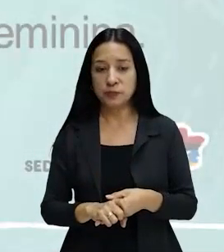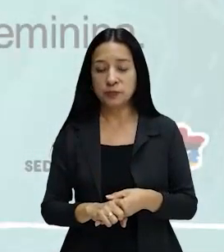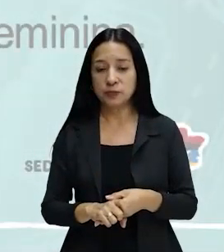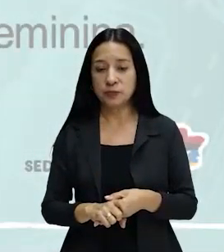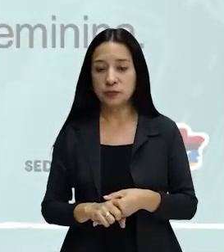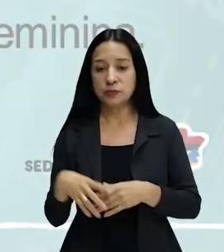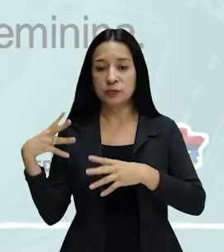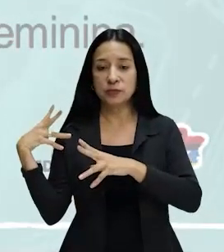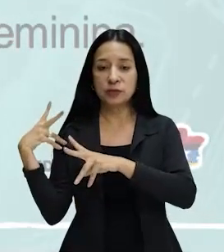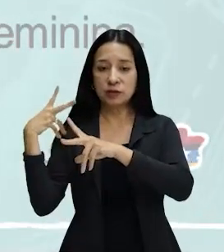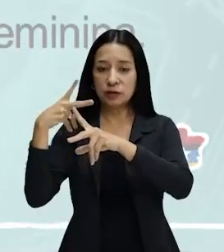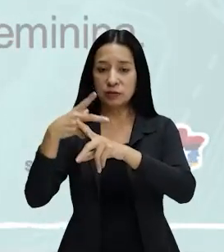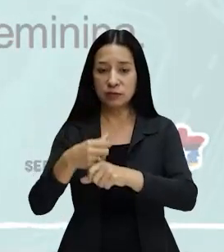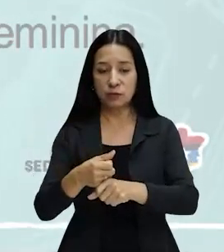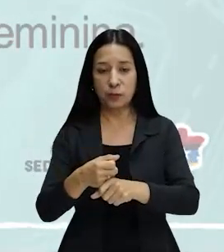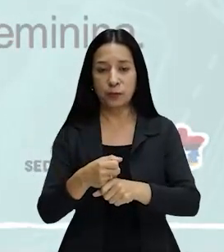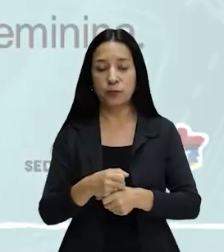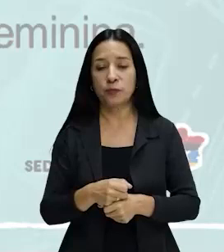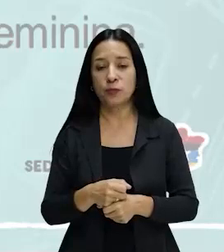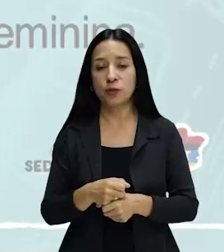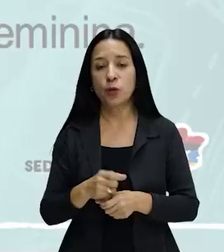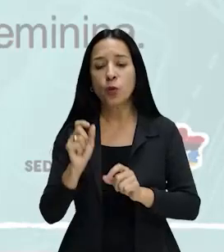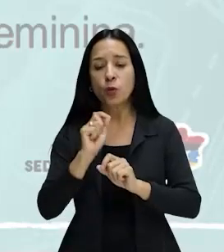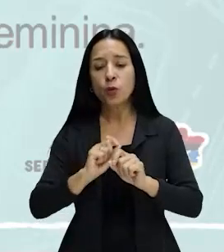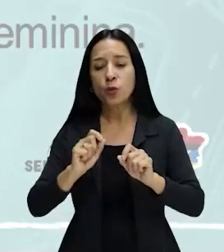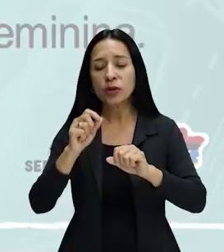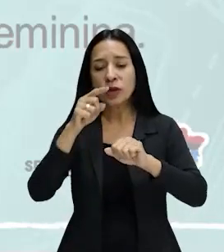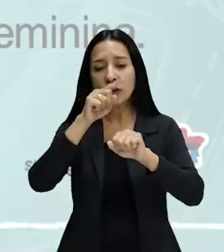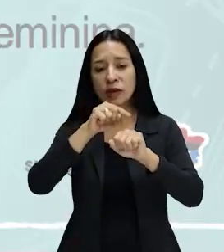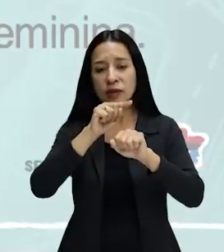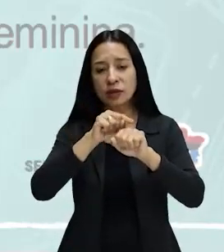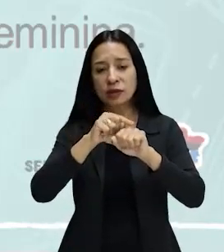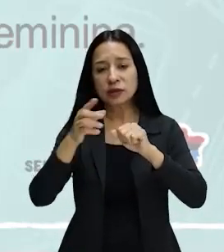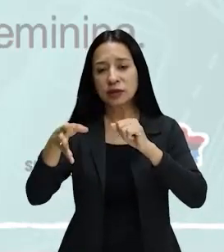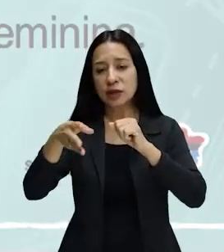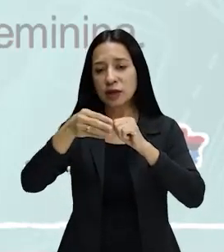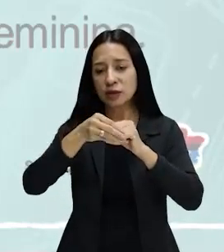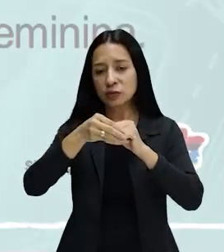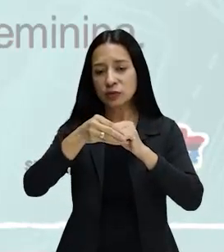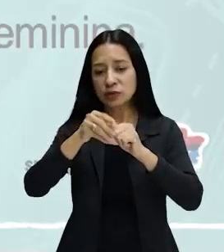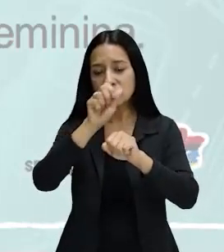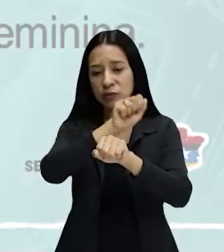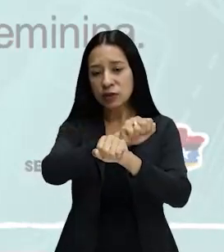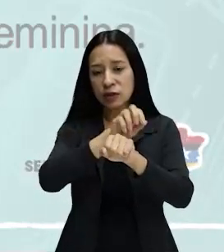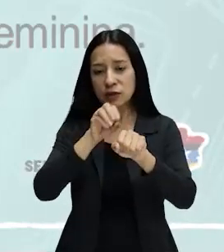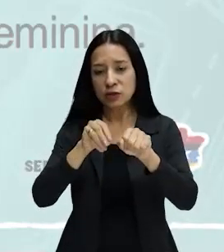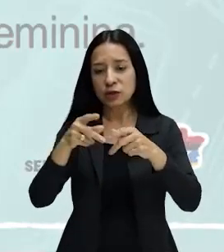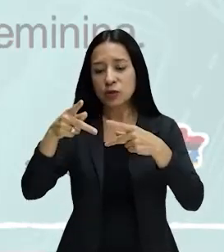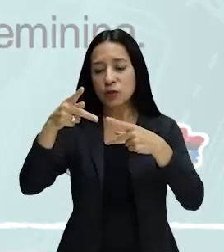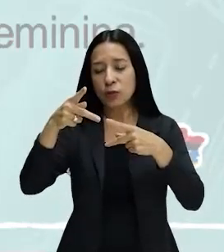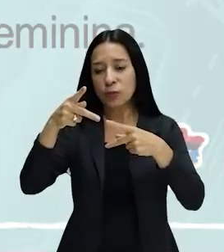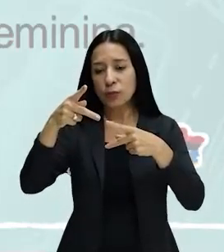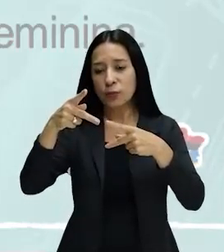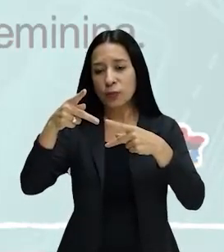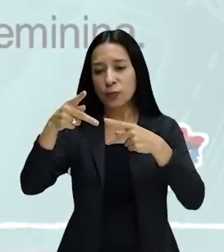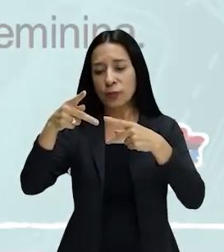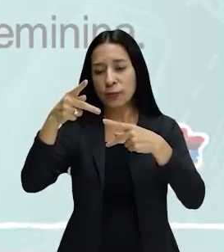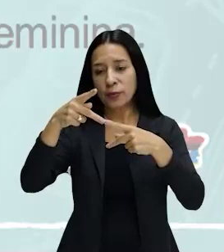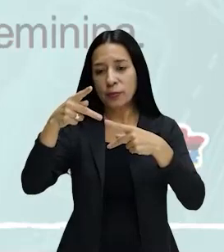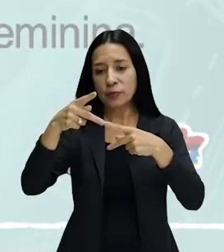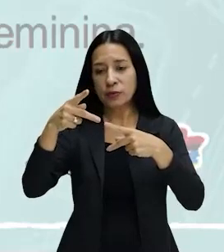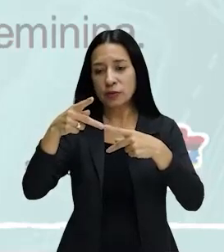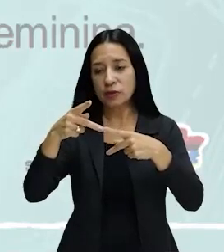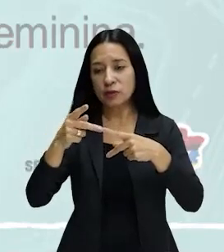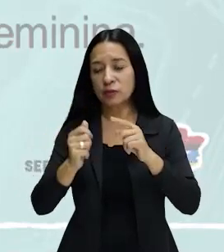Revendo a crase. O que é a crase? É a junção de artigo com preposição, que é indicado pelo sinal gráfico, que é chamado de sinal grave.